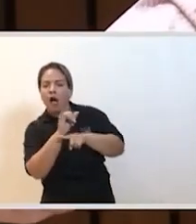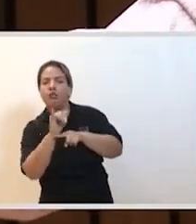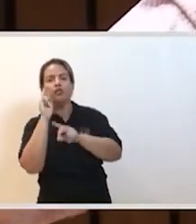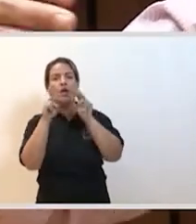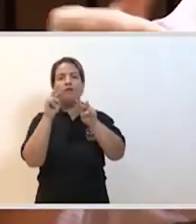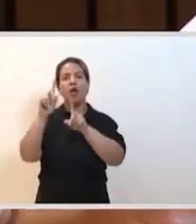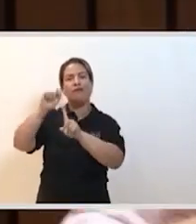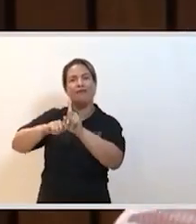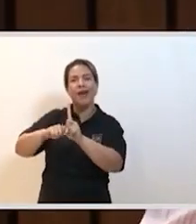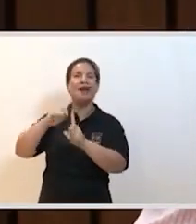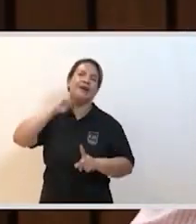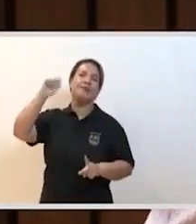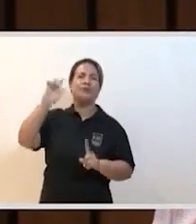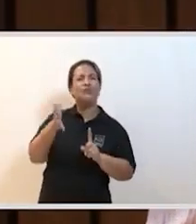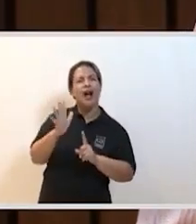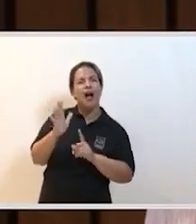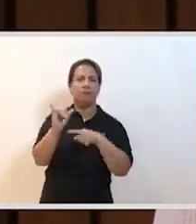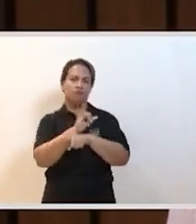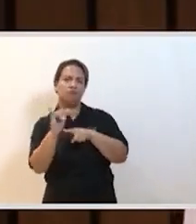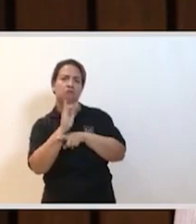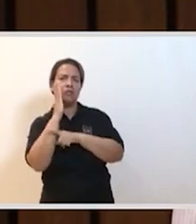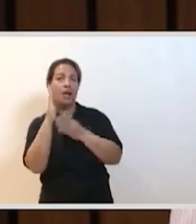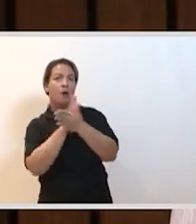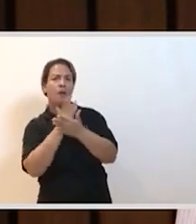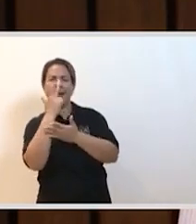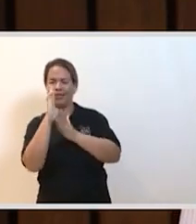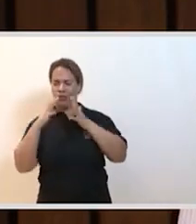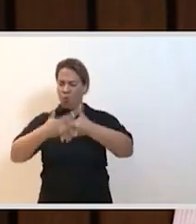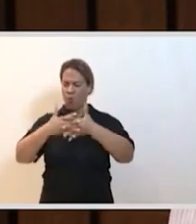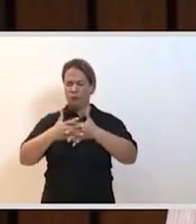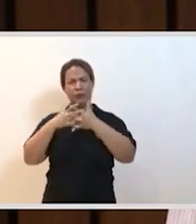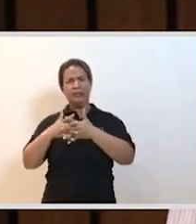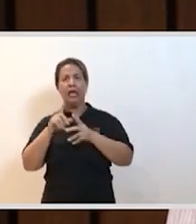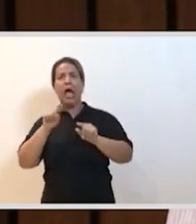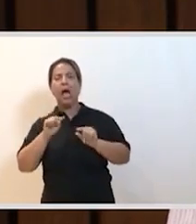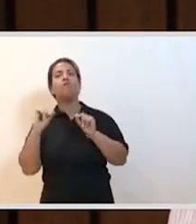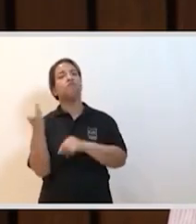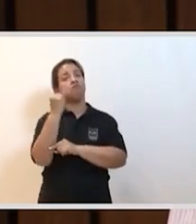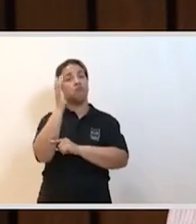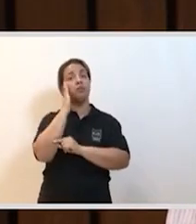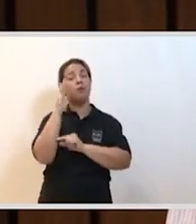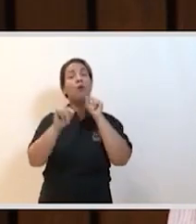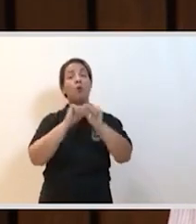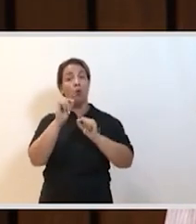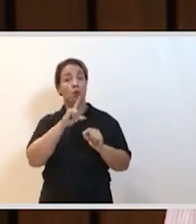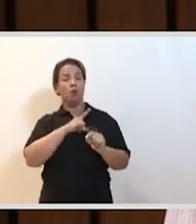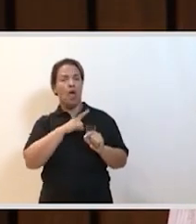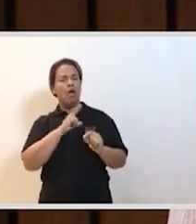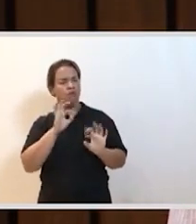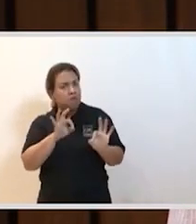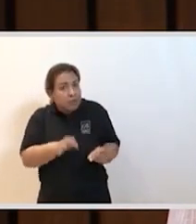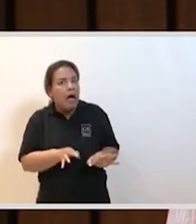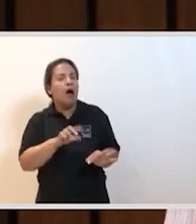de abril. Então, a gente vive um momento confuso, como se o tempo estivesse um pouco fora dos eixos. Então, é importante nesse momento, e eu